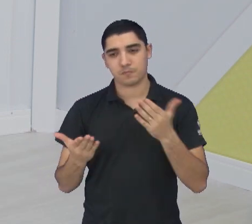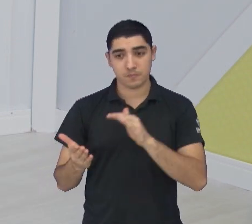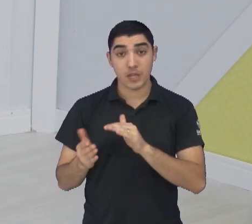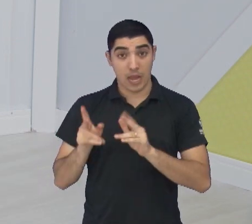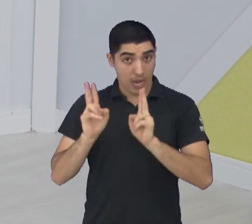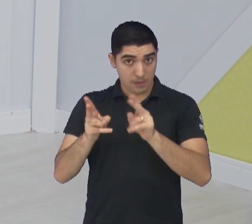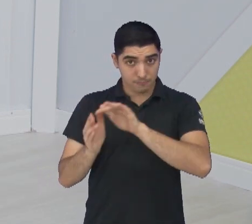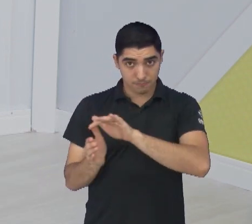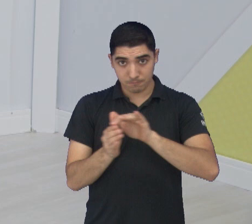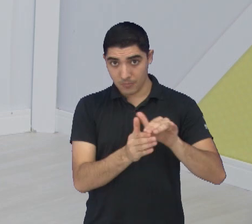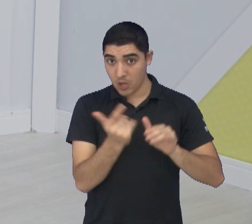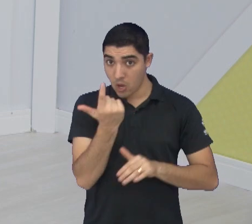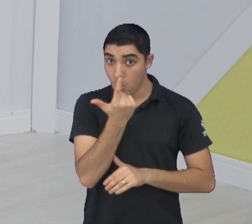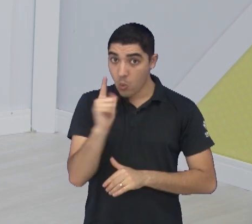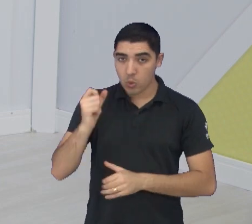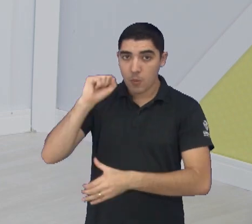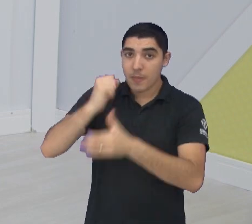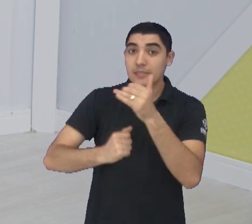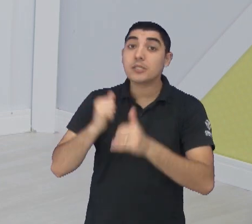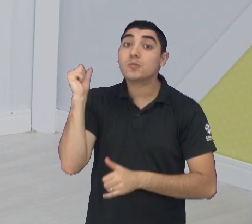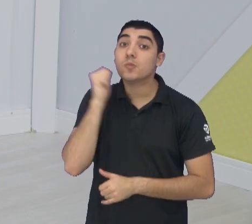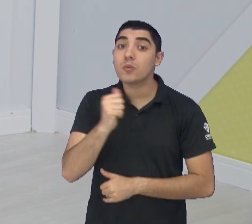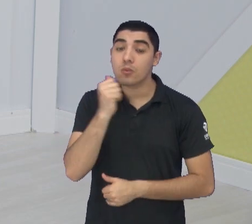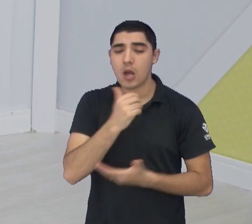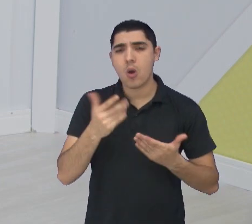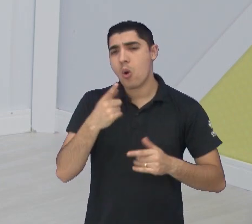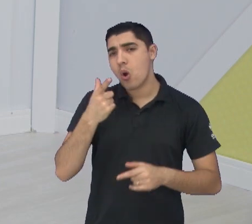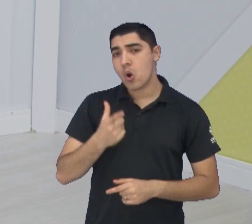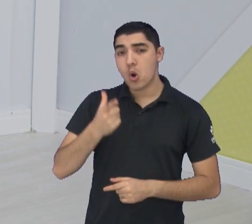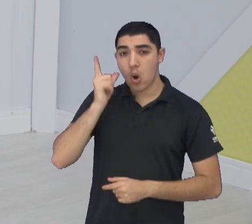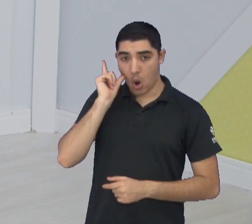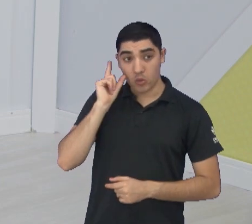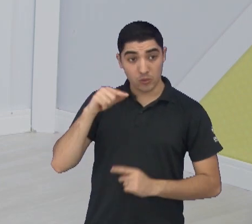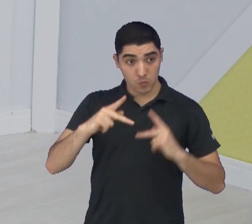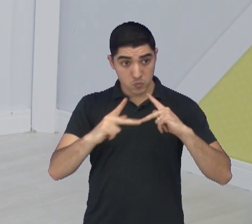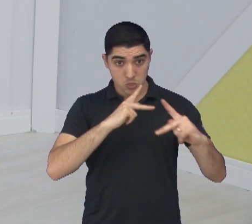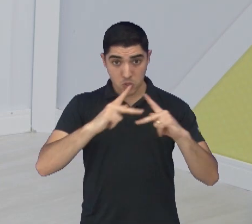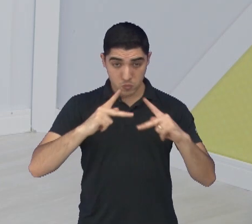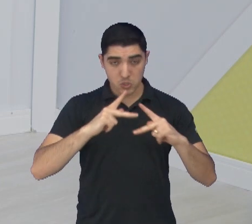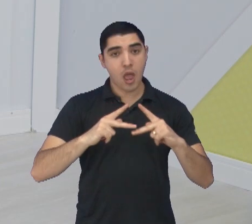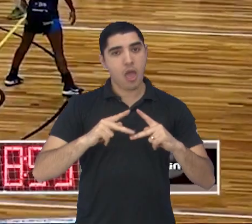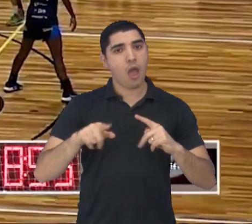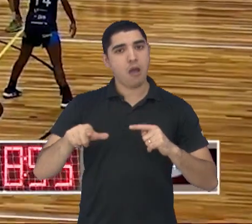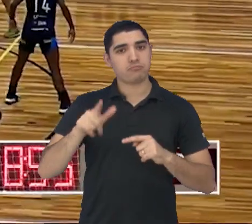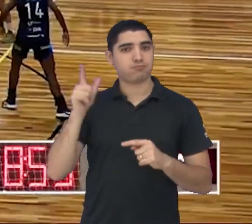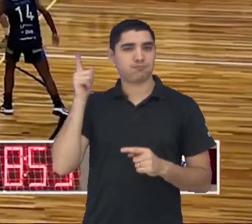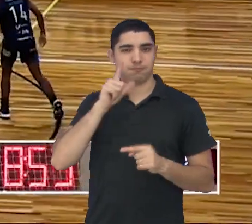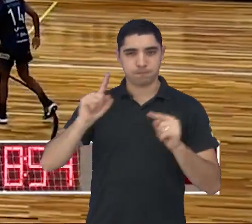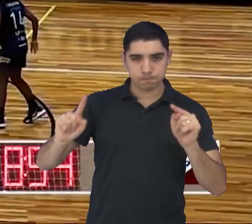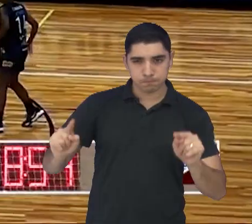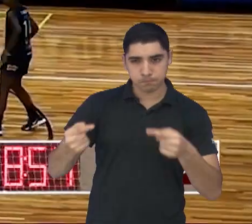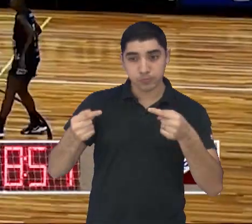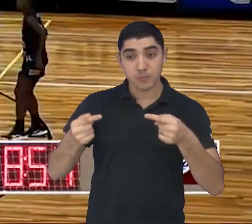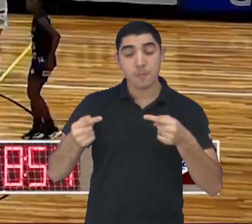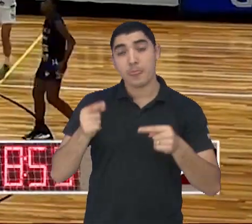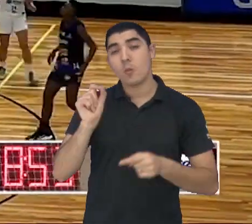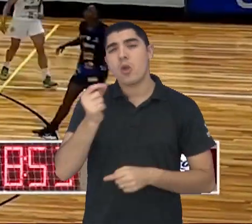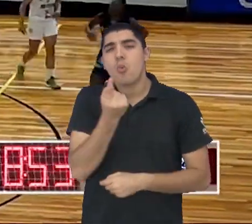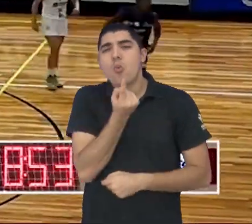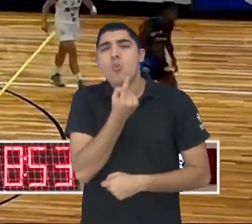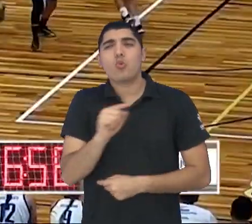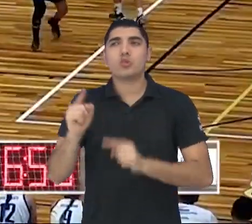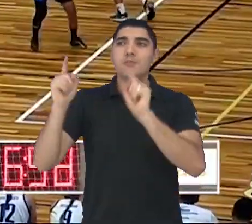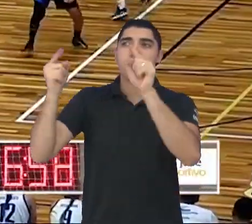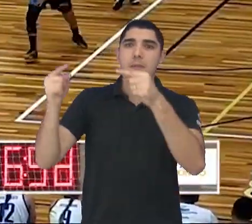basquete, a gente vai falar agora do feminino. Porque ontem, no ginásio do Teatrão, o São José Basquetebol Feminino entrou em quadra pela sua última rodada